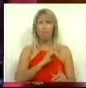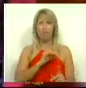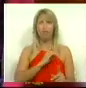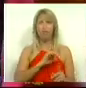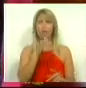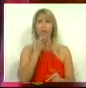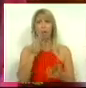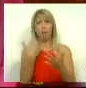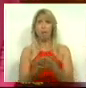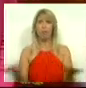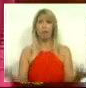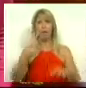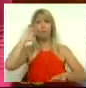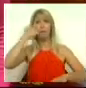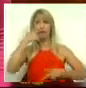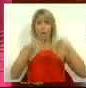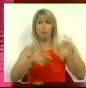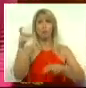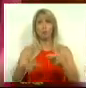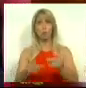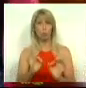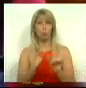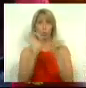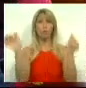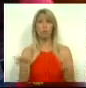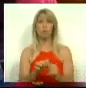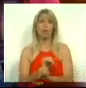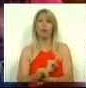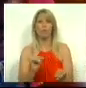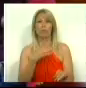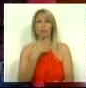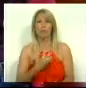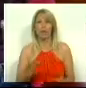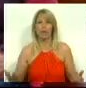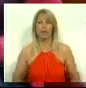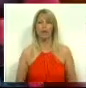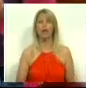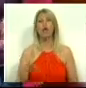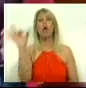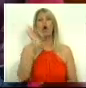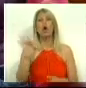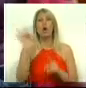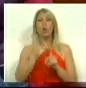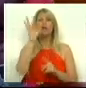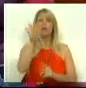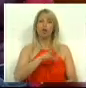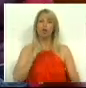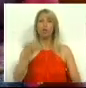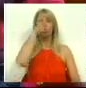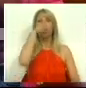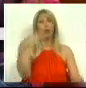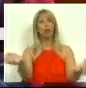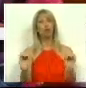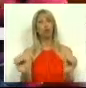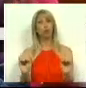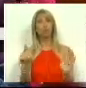os consumidores e os próprios sistemas é absolutamente inacreditável. Quarta nota, Sra. Primeiro-Ministro, não está aqui,